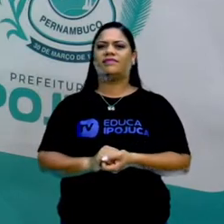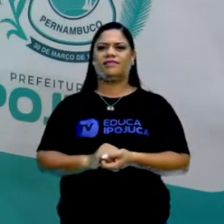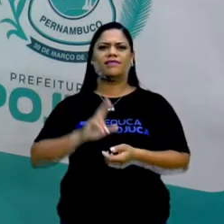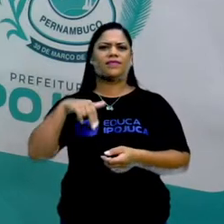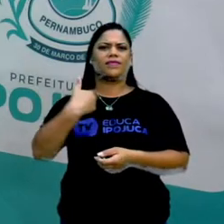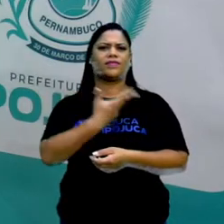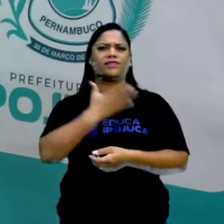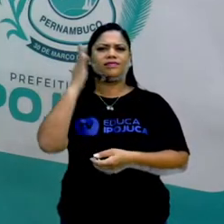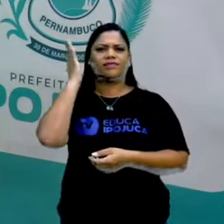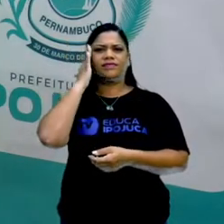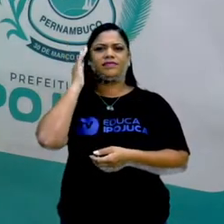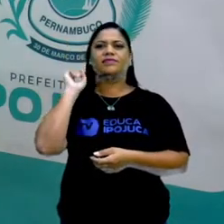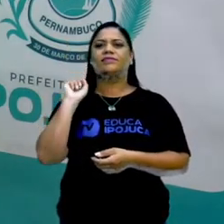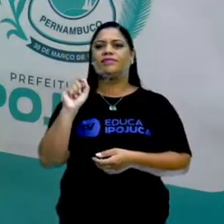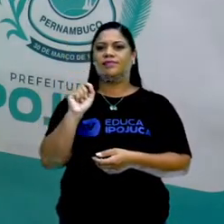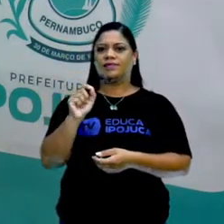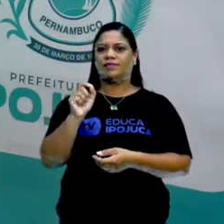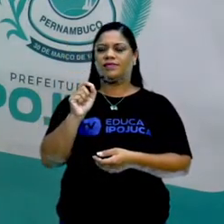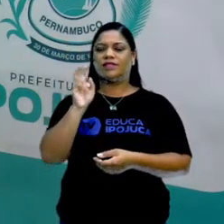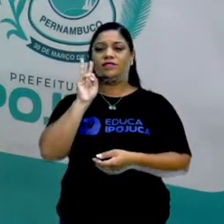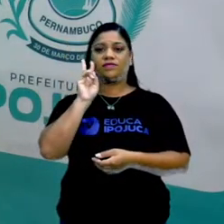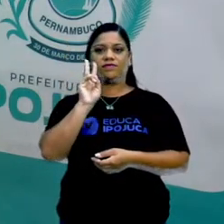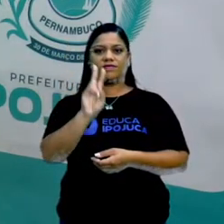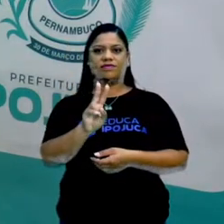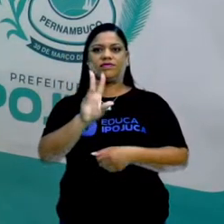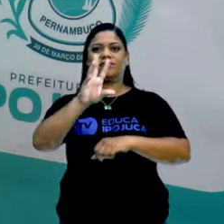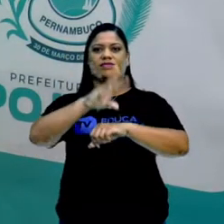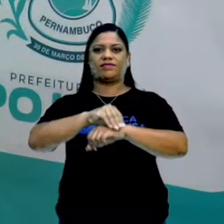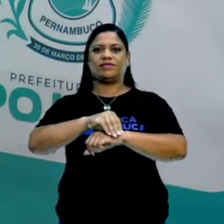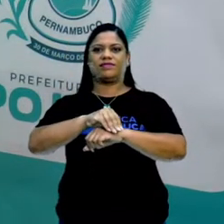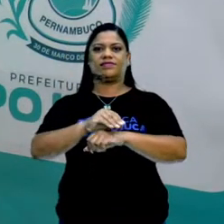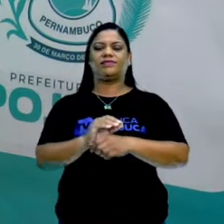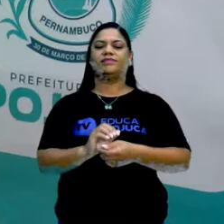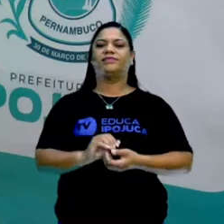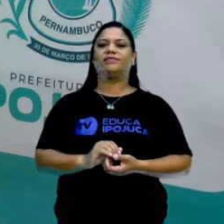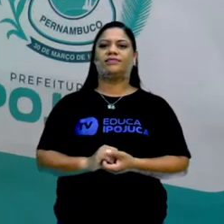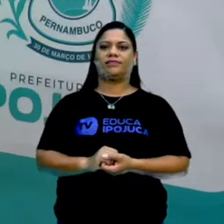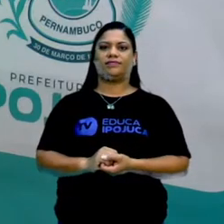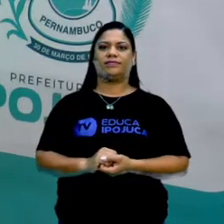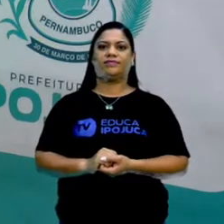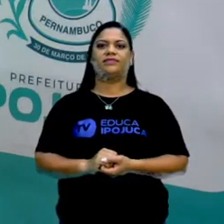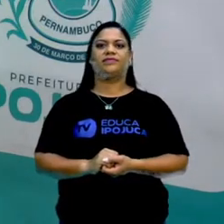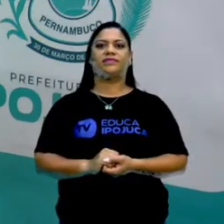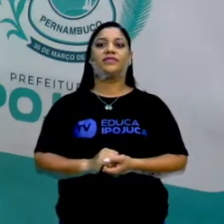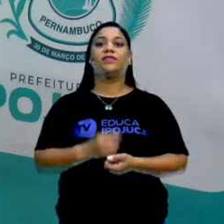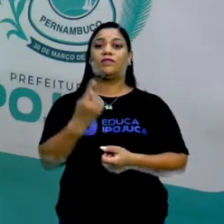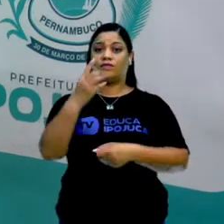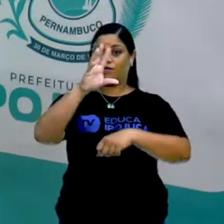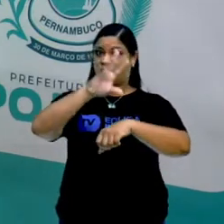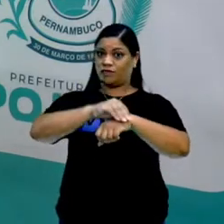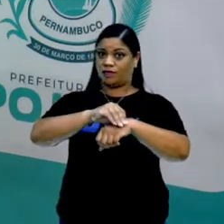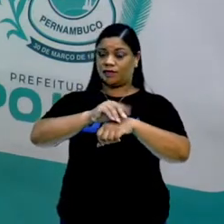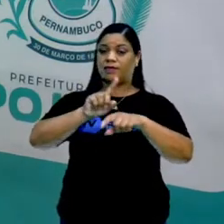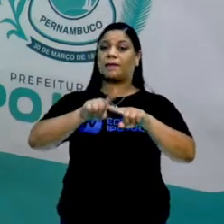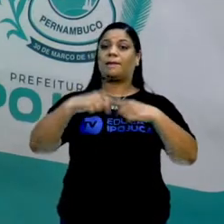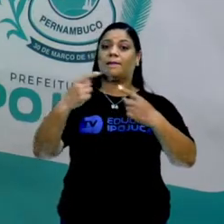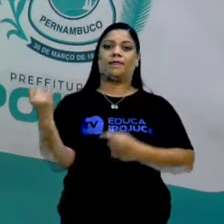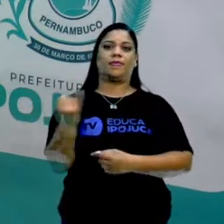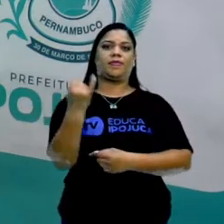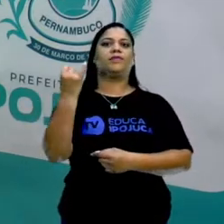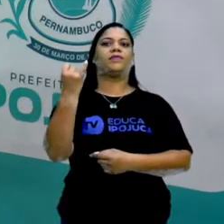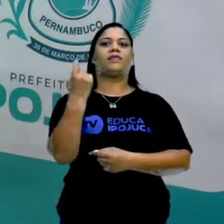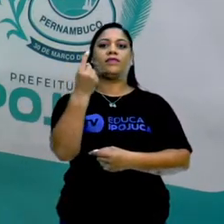nós podemos fazer a partir da leitura dessas imagens? Então, aquele ditado, uma imagem vale mais do que mil